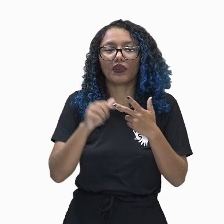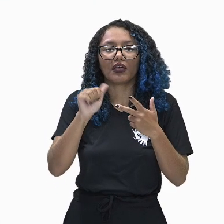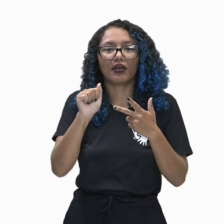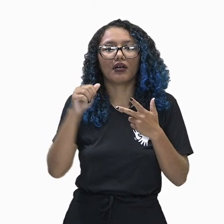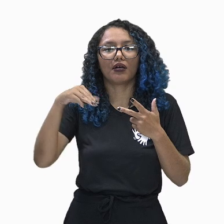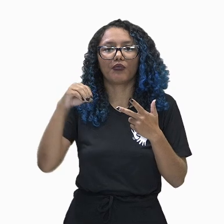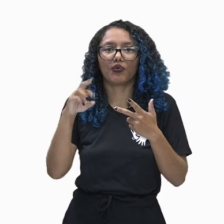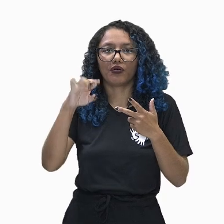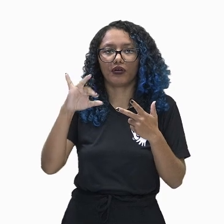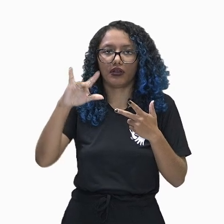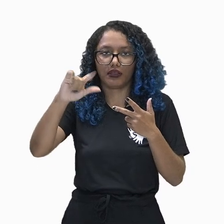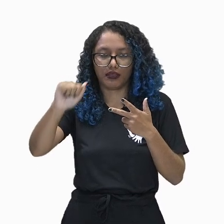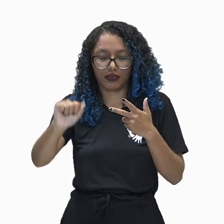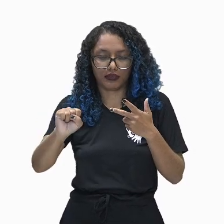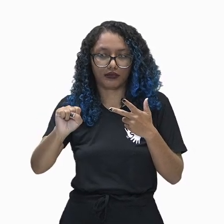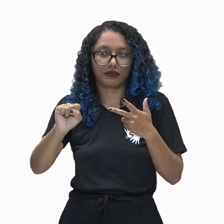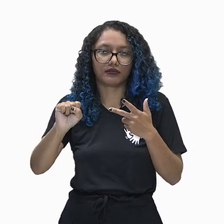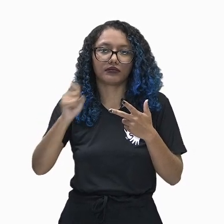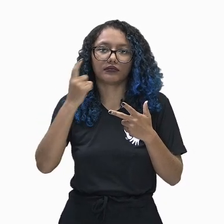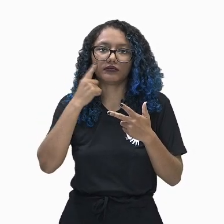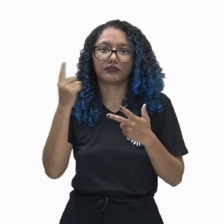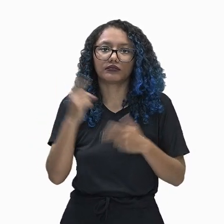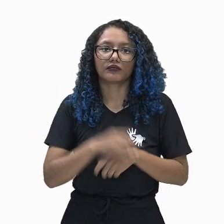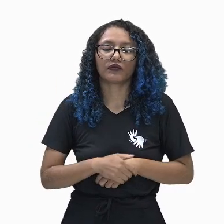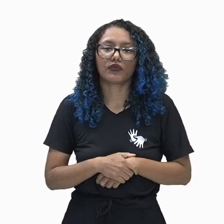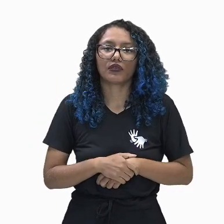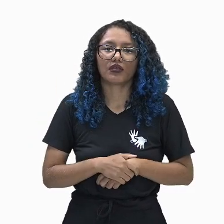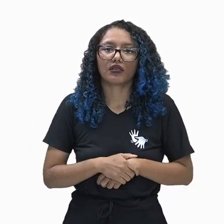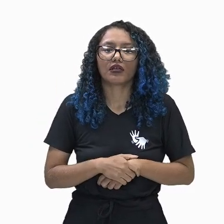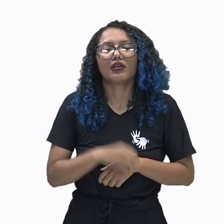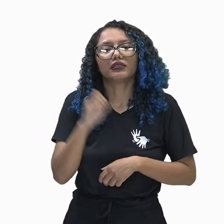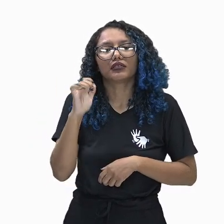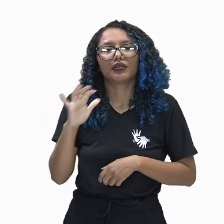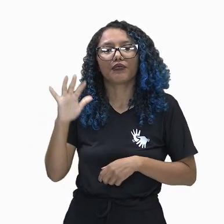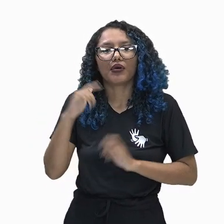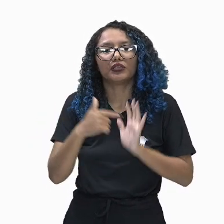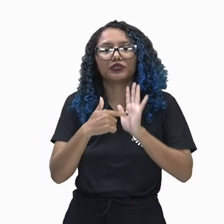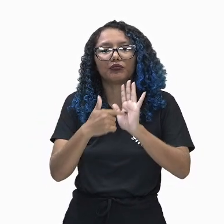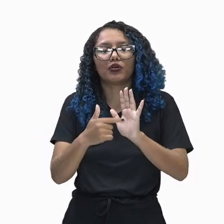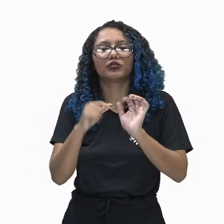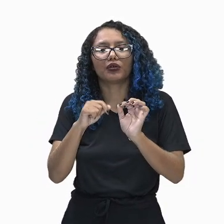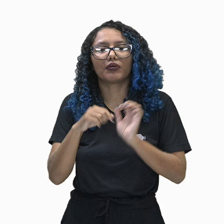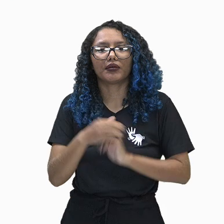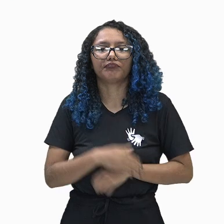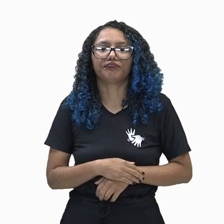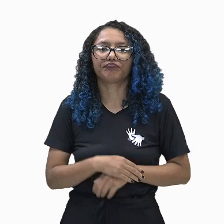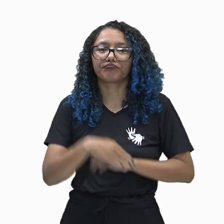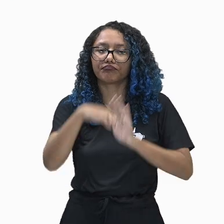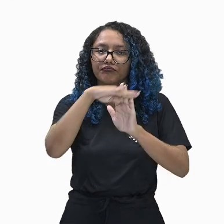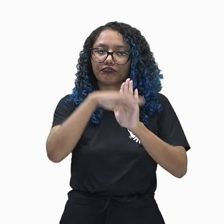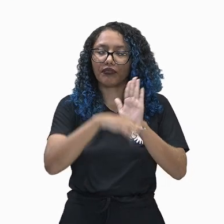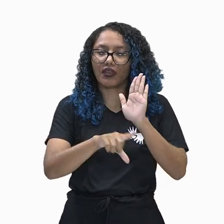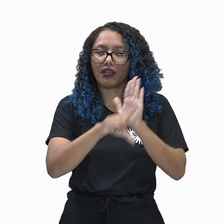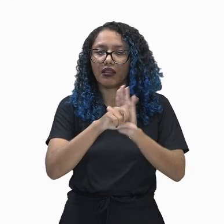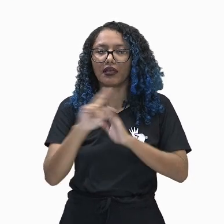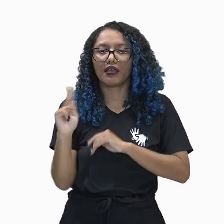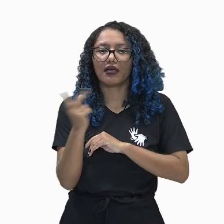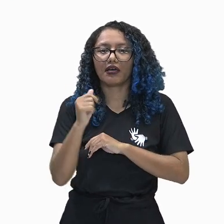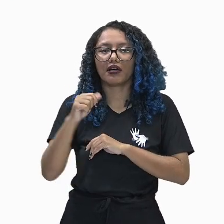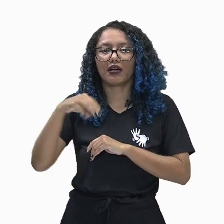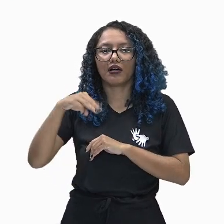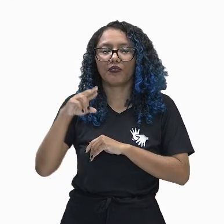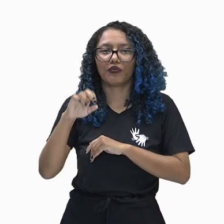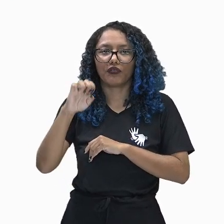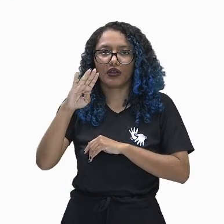os Amoritas. Observem aí, vocês têm essa imagem, então, aí do Código de Amurabi, que é o primeiro Código de Leis